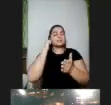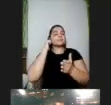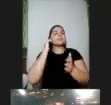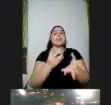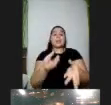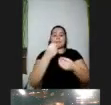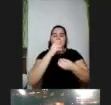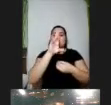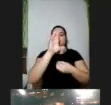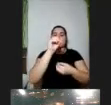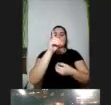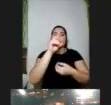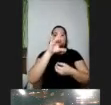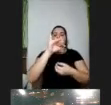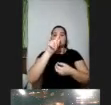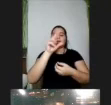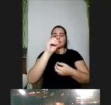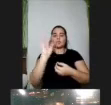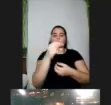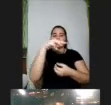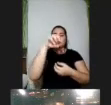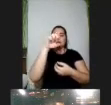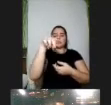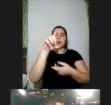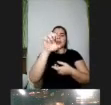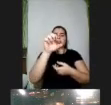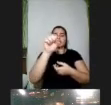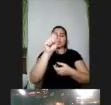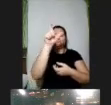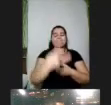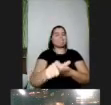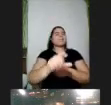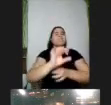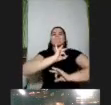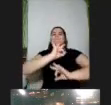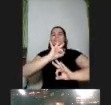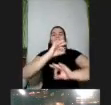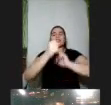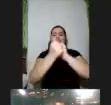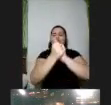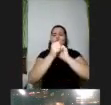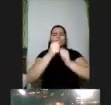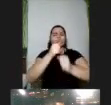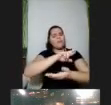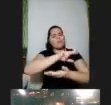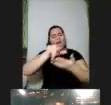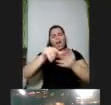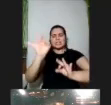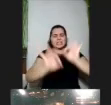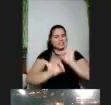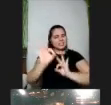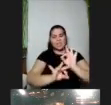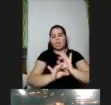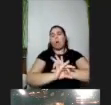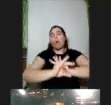incrível assim a gente já teve várias oportunidades de estar junto em vários projetos vale muito a pena sempre que